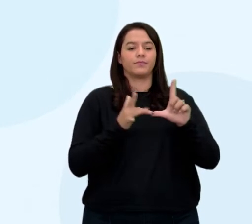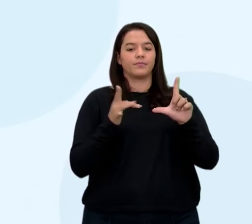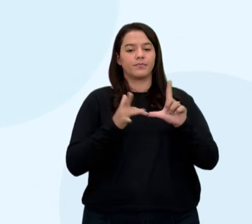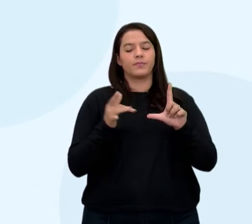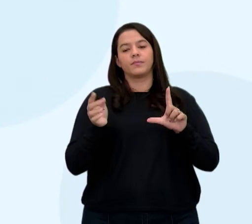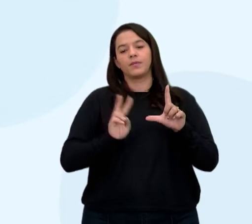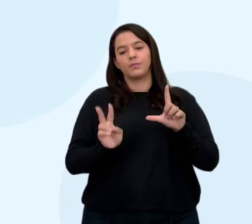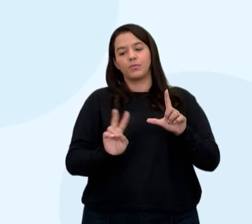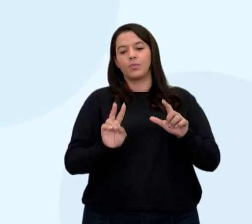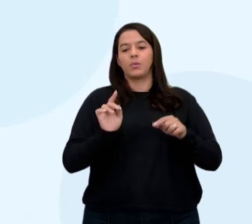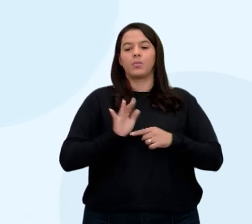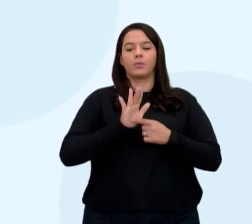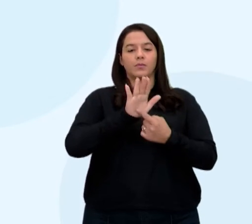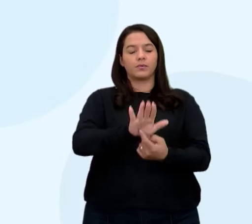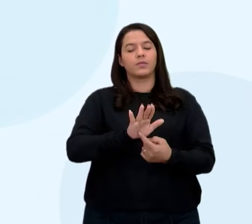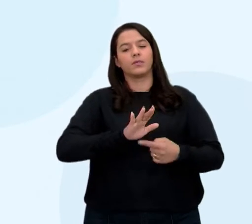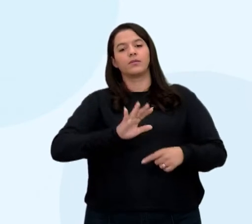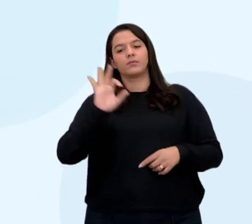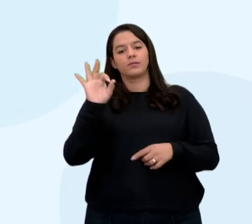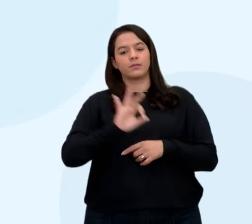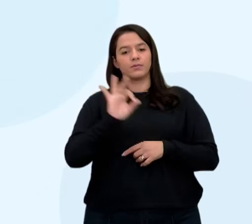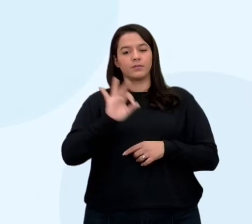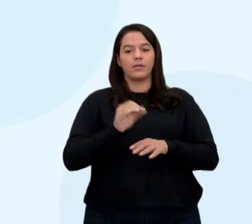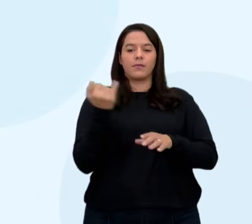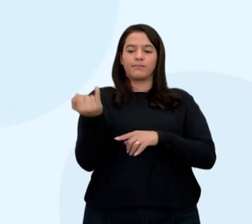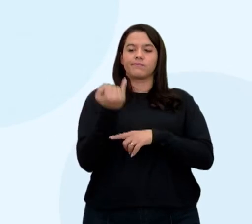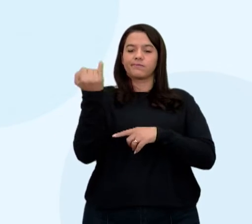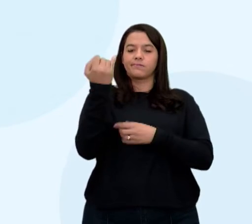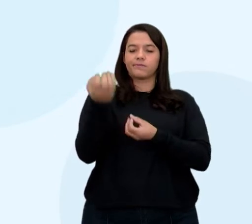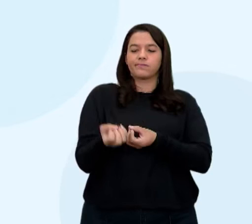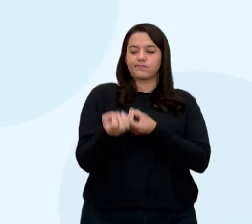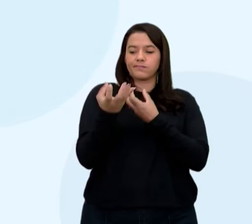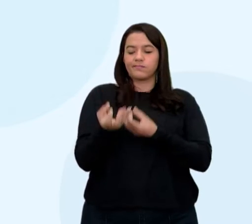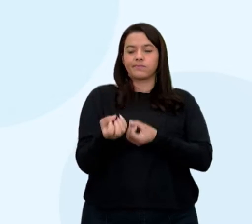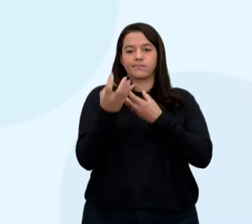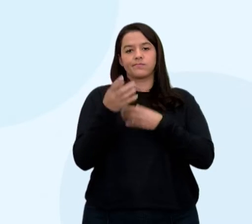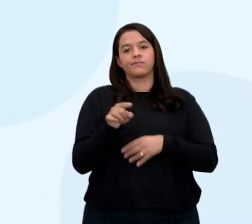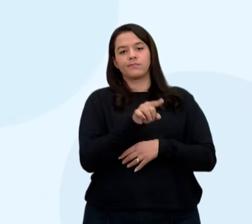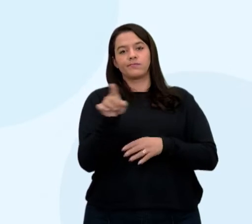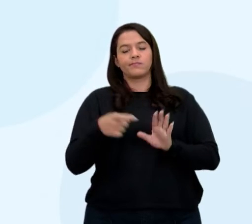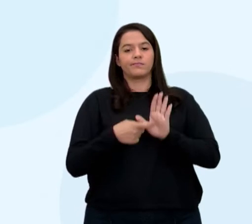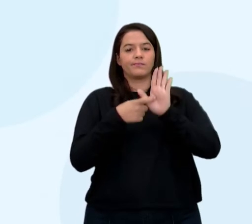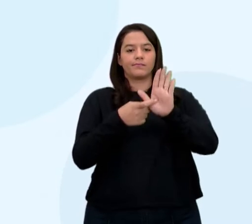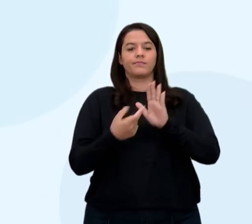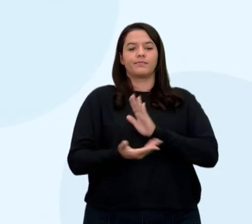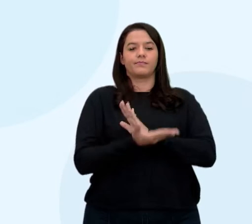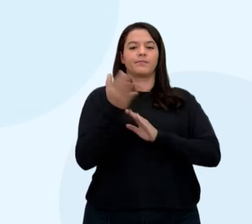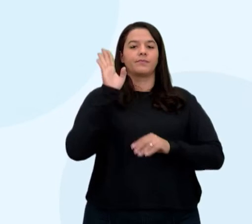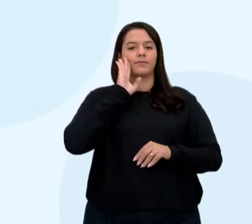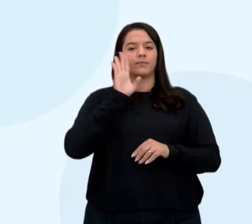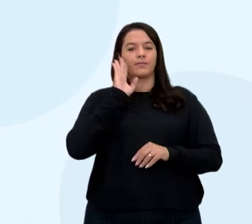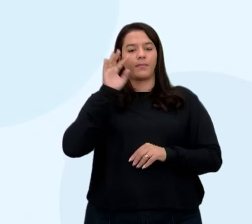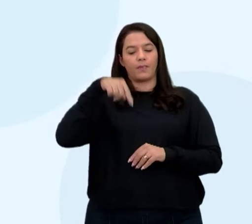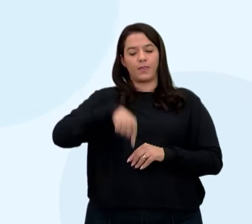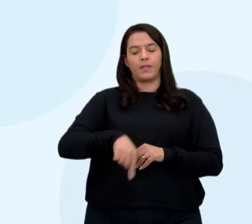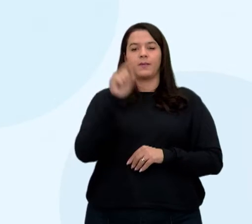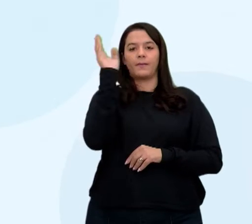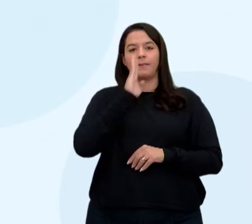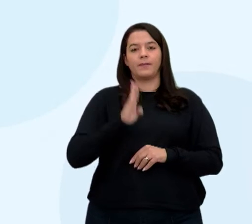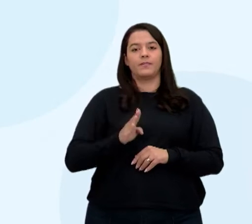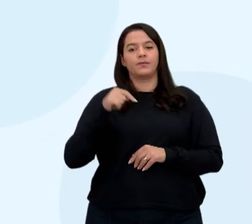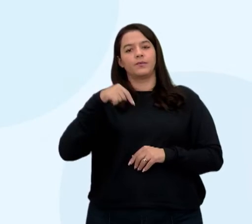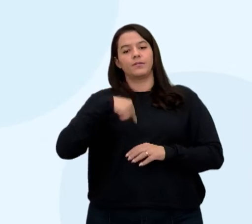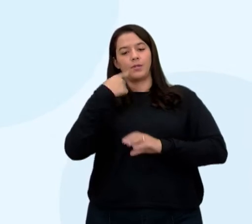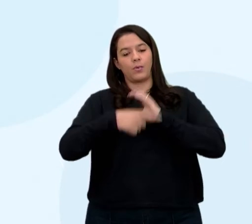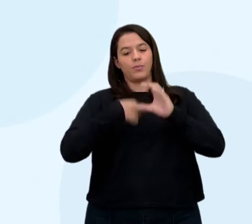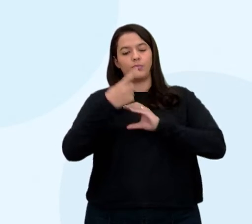valores das pesquisas que a gente acessa para mostrar para vocês. Porque é muito legal. A gente vai mostrar do Brasil, não vai mostrar do mundo,